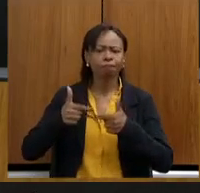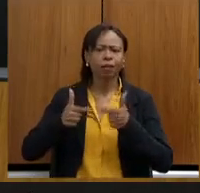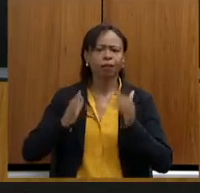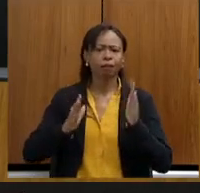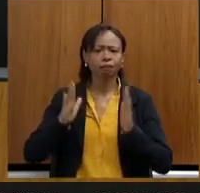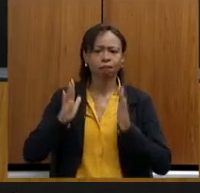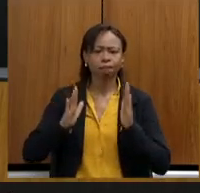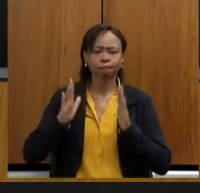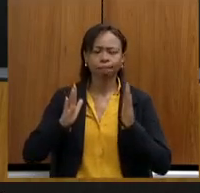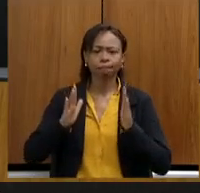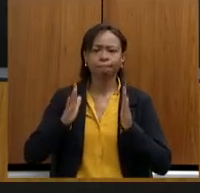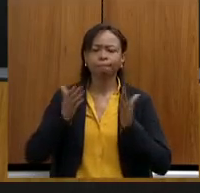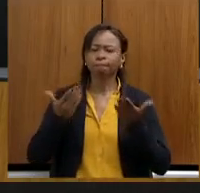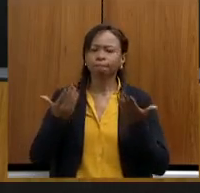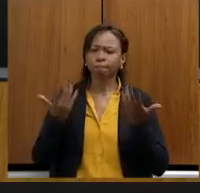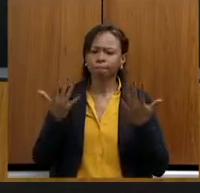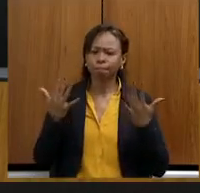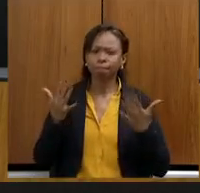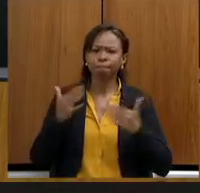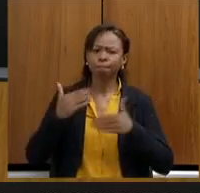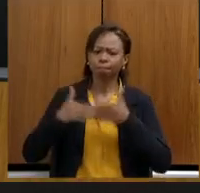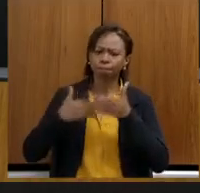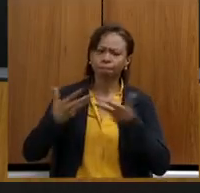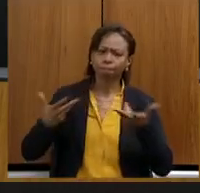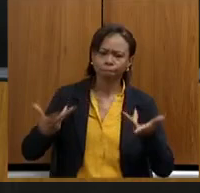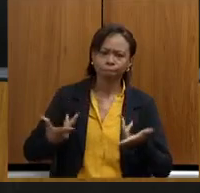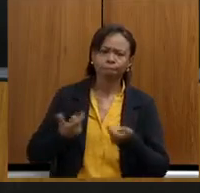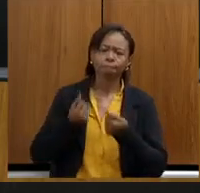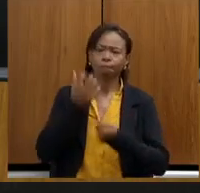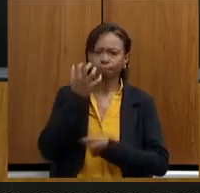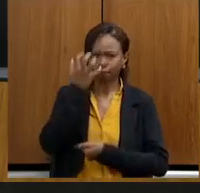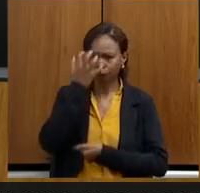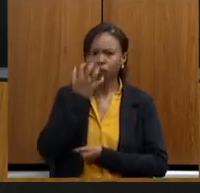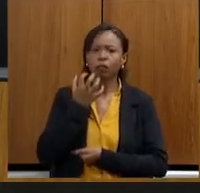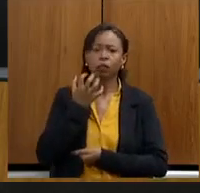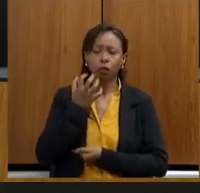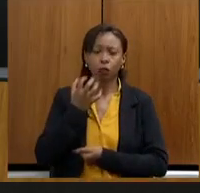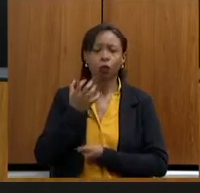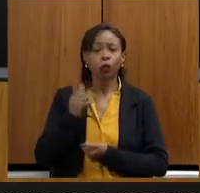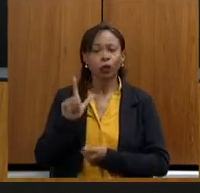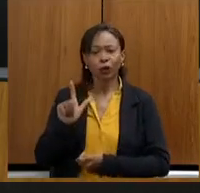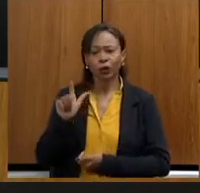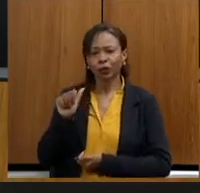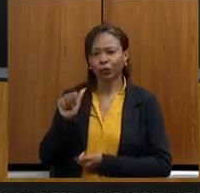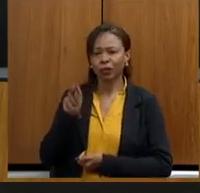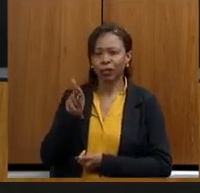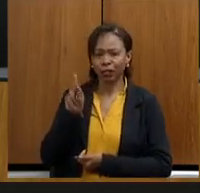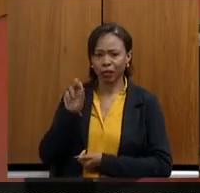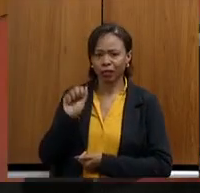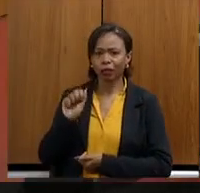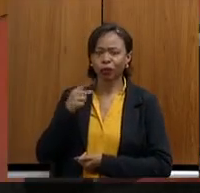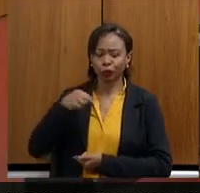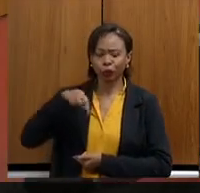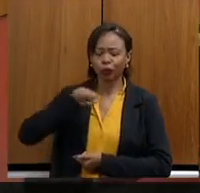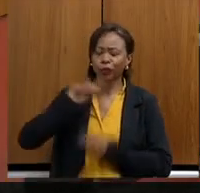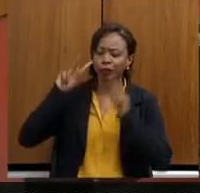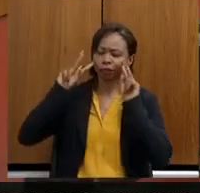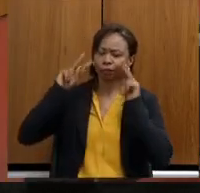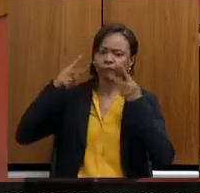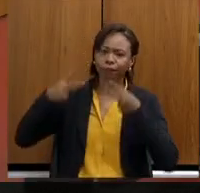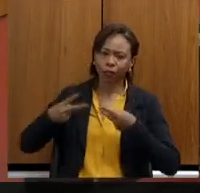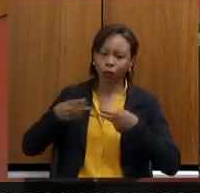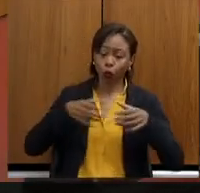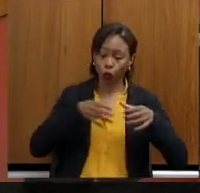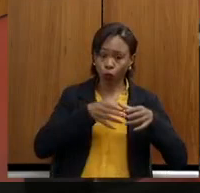competência, na seriedade. Então, Laura, fica aqui o nosso reconhecimento da Secretaria da Comissão de Meio